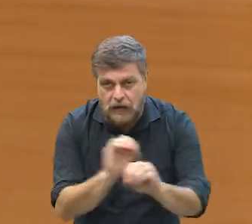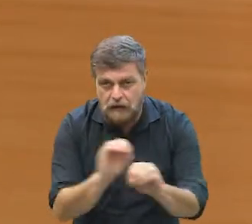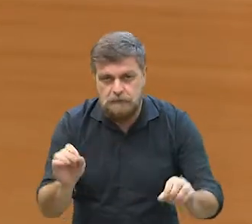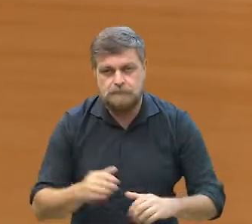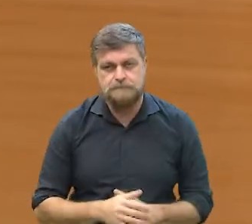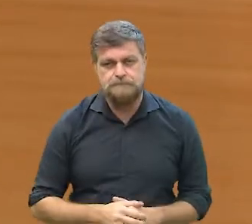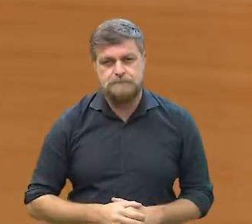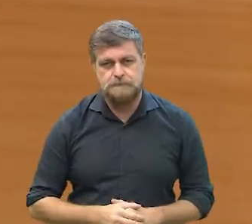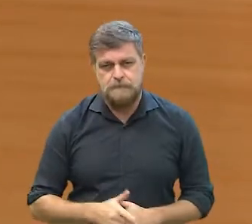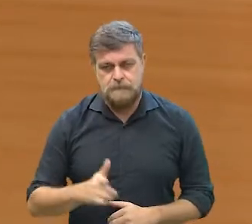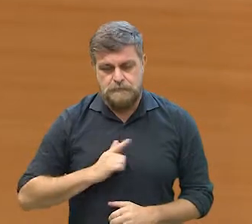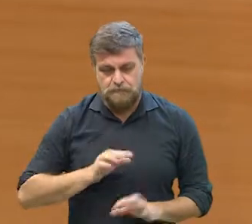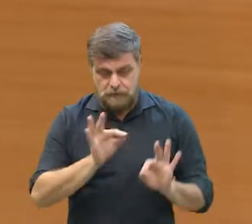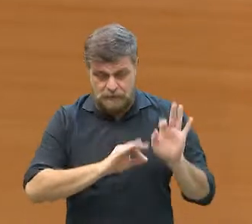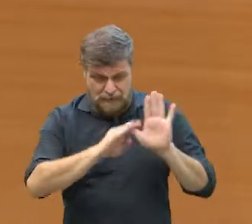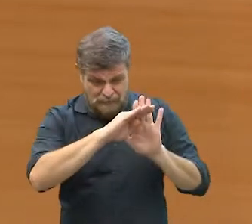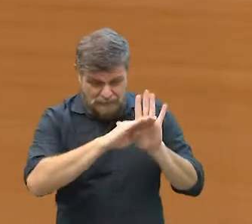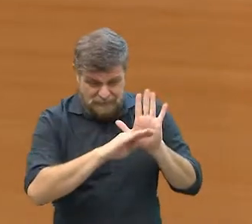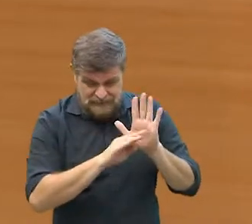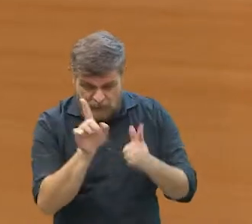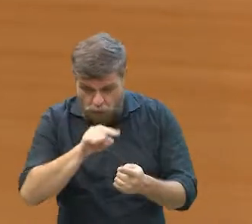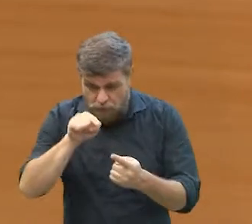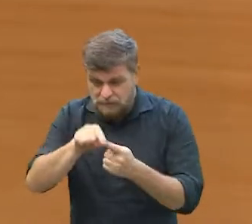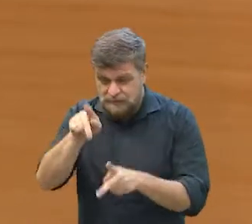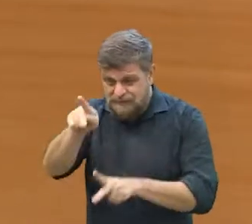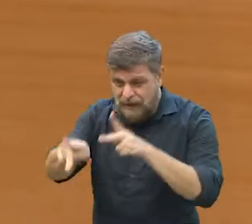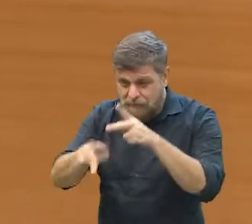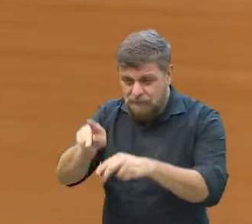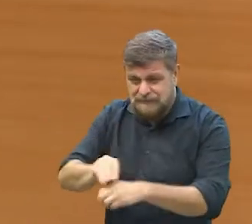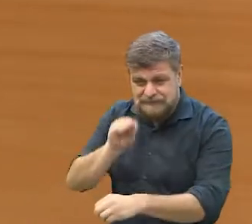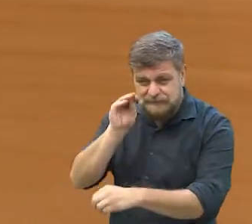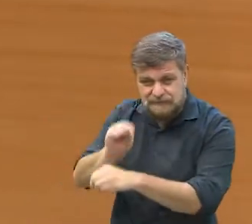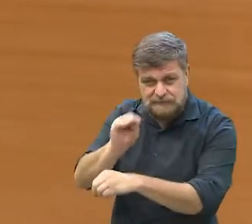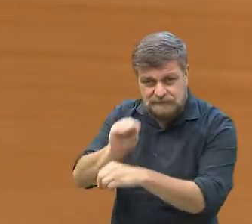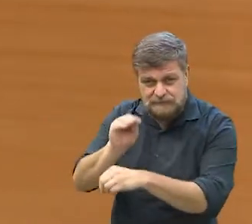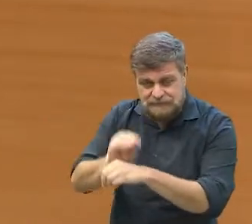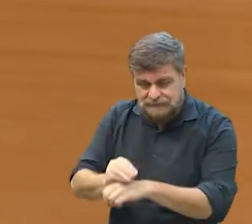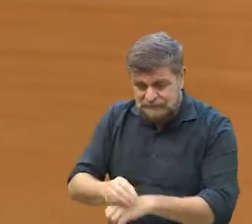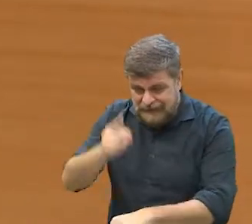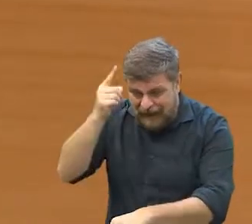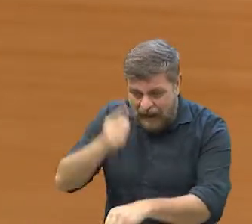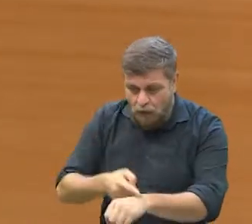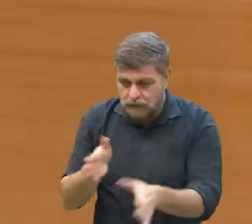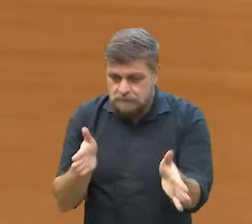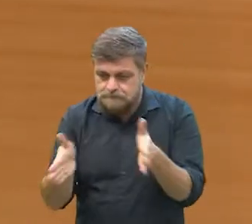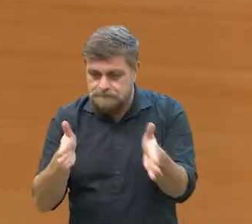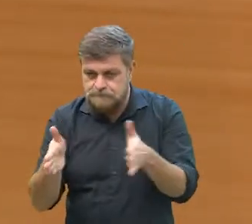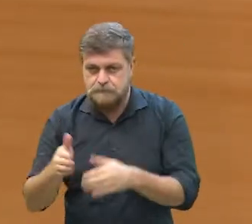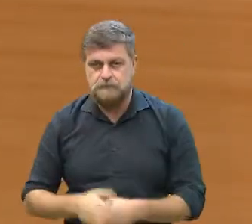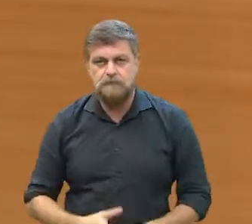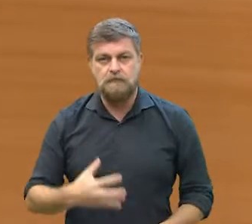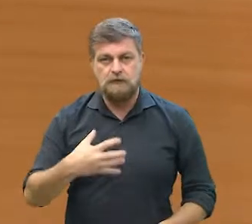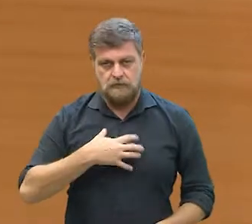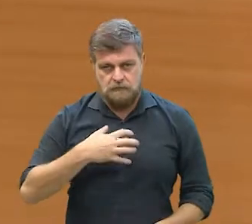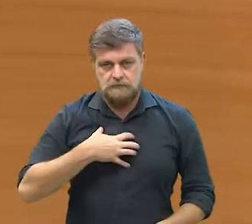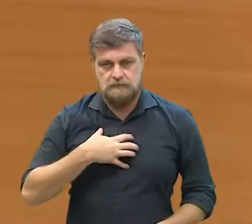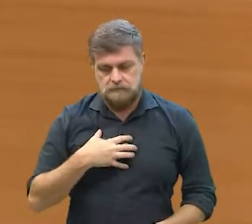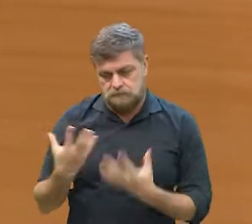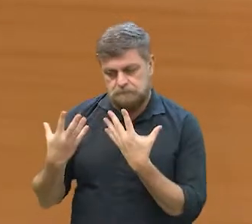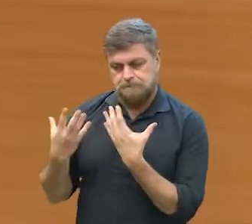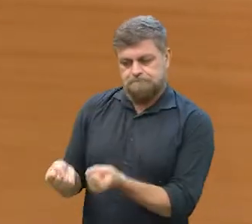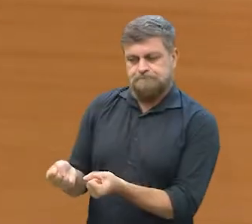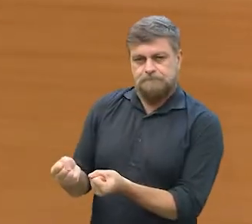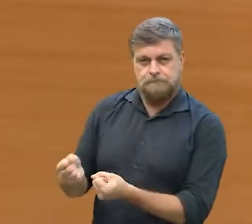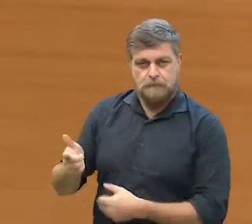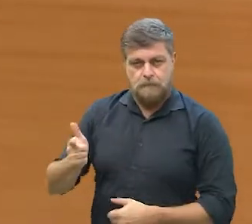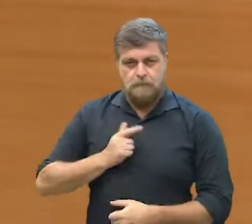momento, né, então projetos que sejam para responder a urgência do momento que nós estamos vivendo, eu sinto que